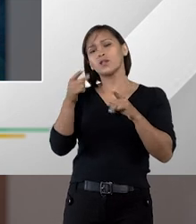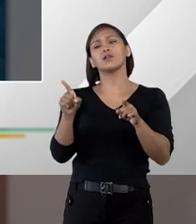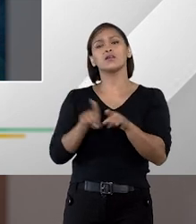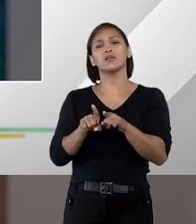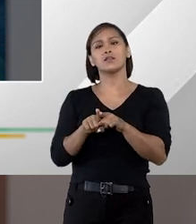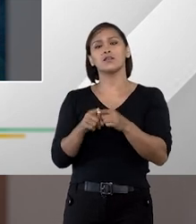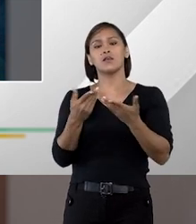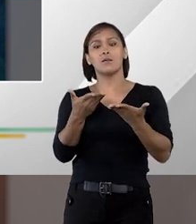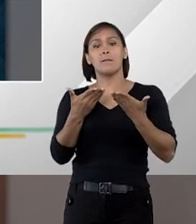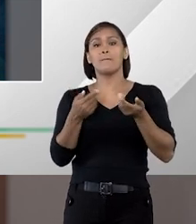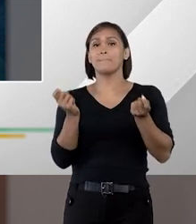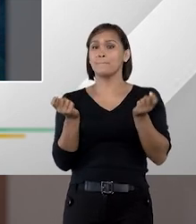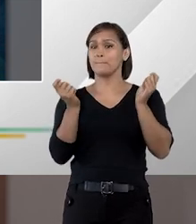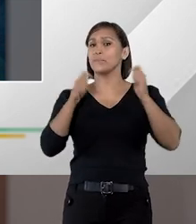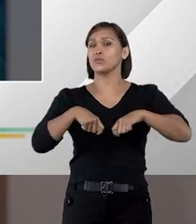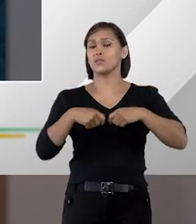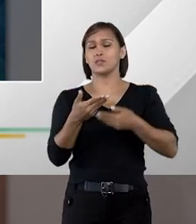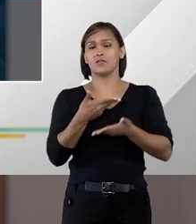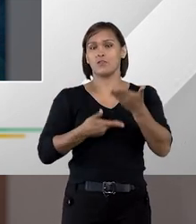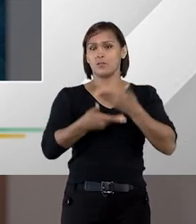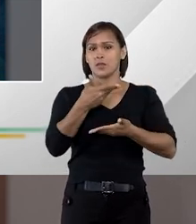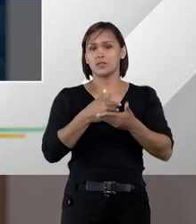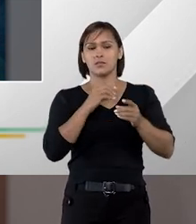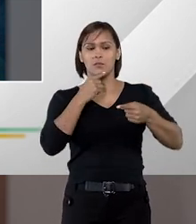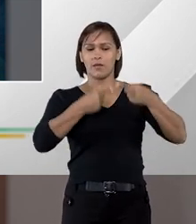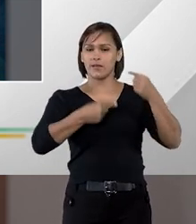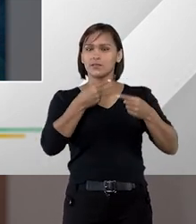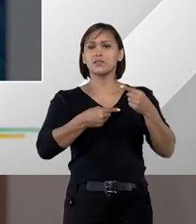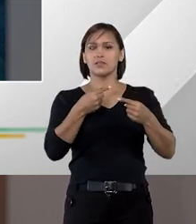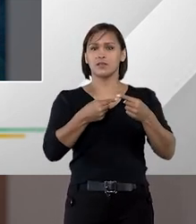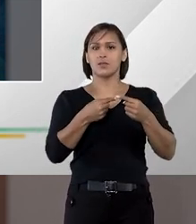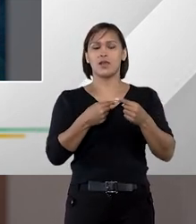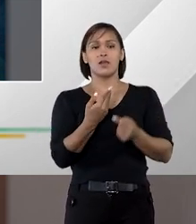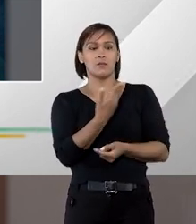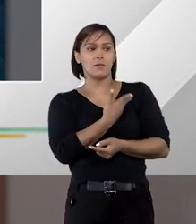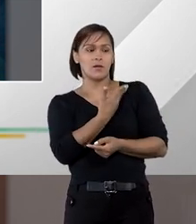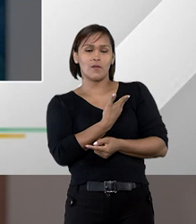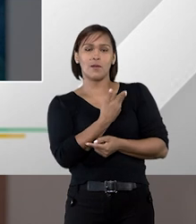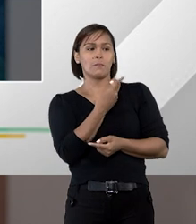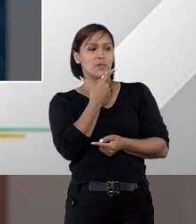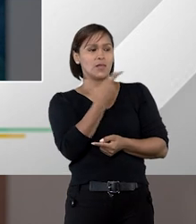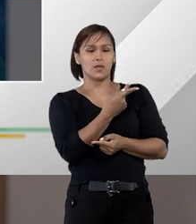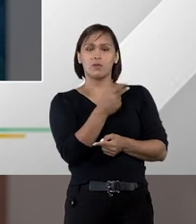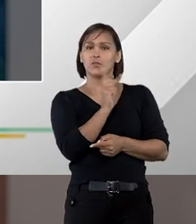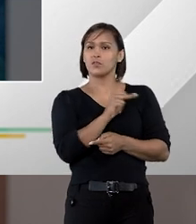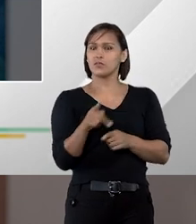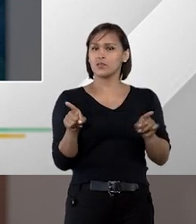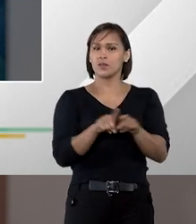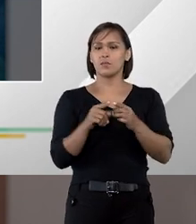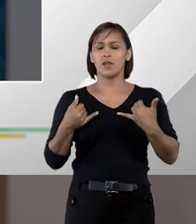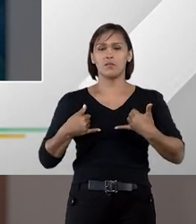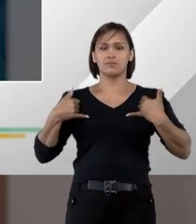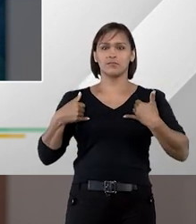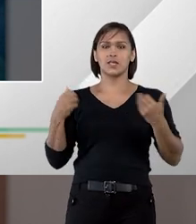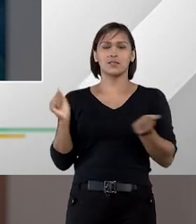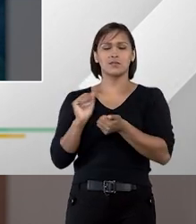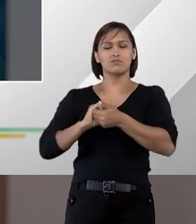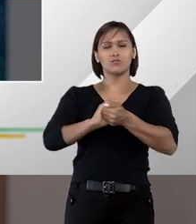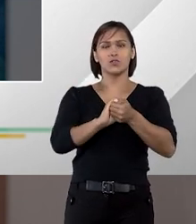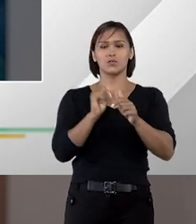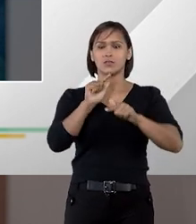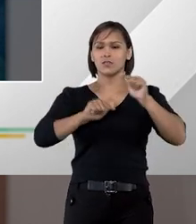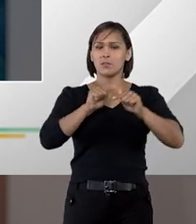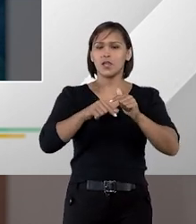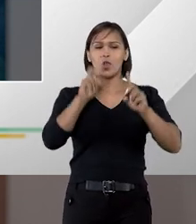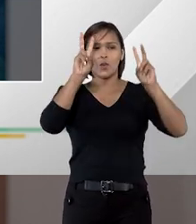me permitir participar desse debate meu amigo Rafael é sempre um prazer estar com você trabalhando